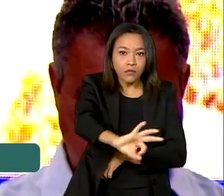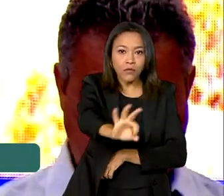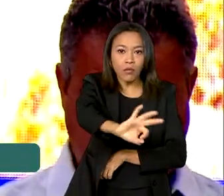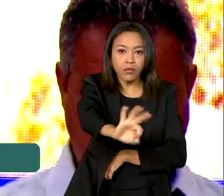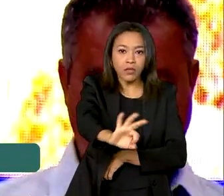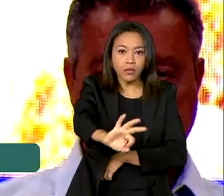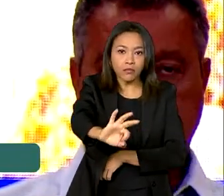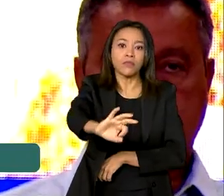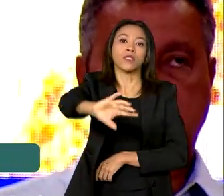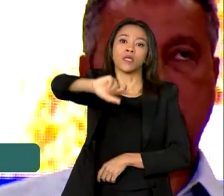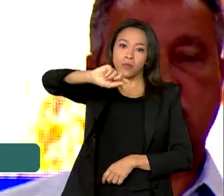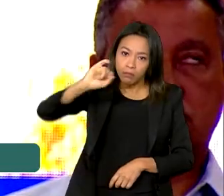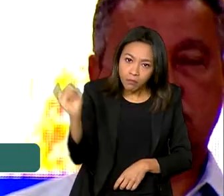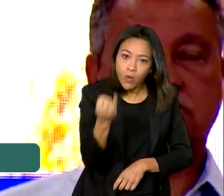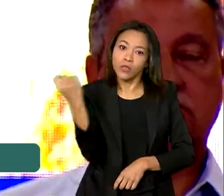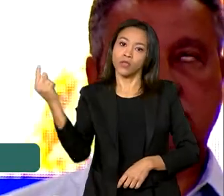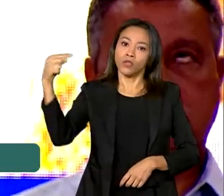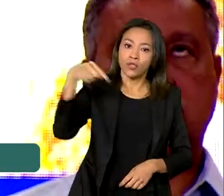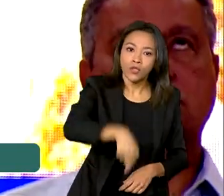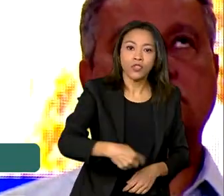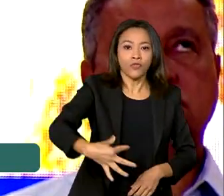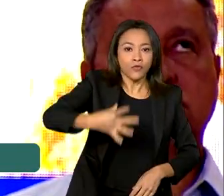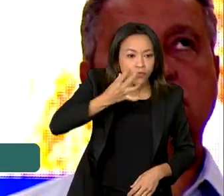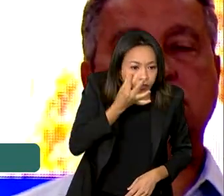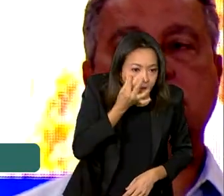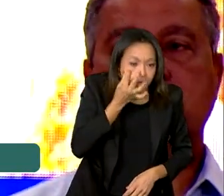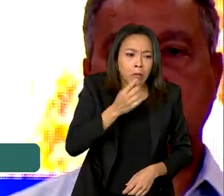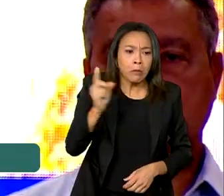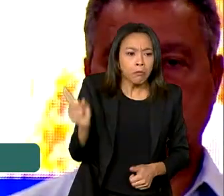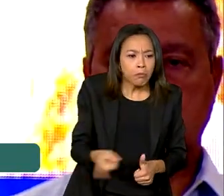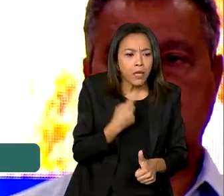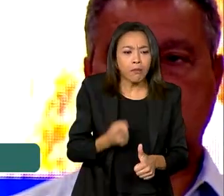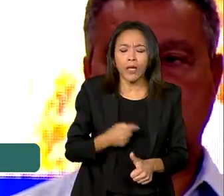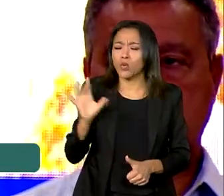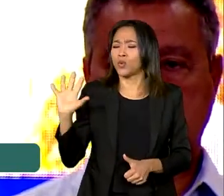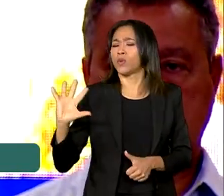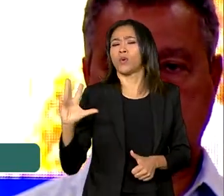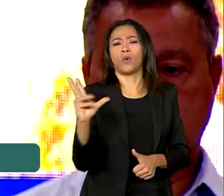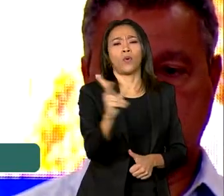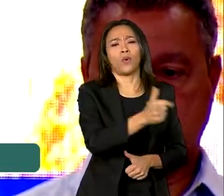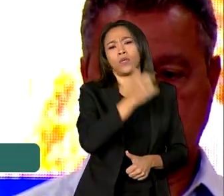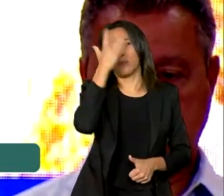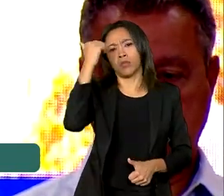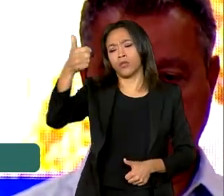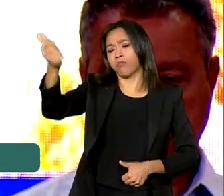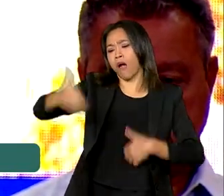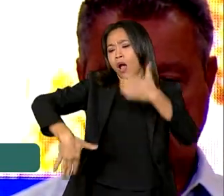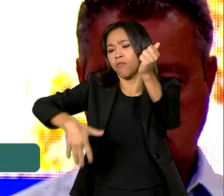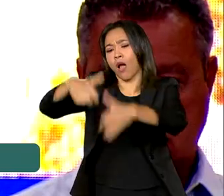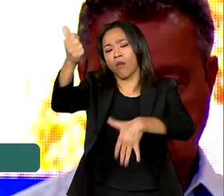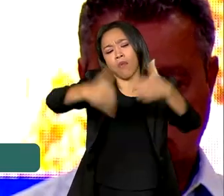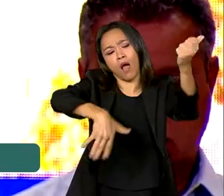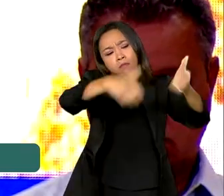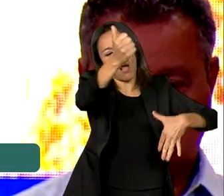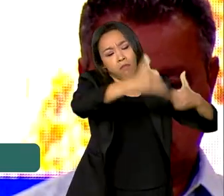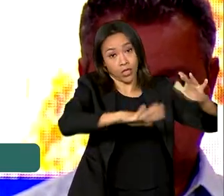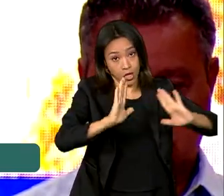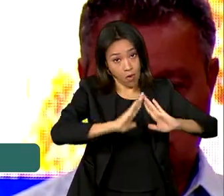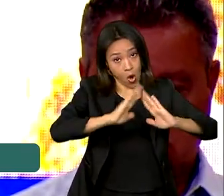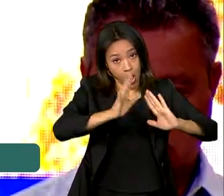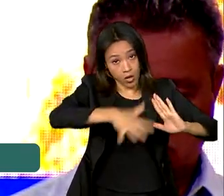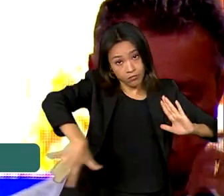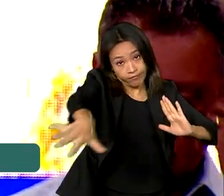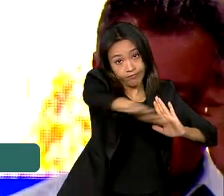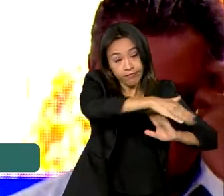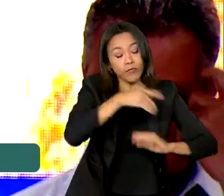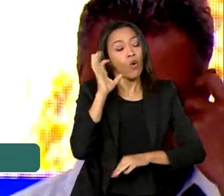reuniões, sabe, primeiro falou todas as pessoas que moravam na comunidade, para que a gente ouvisse,